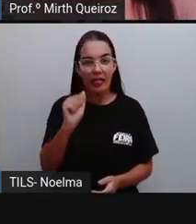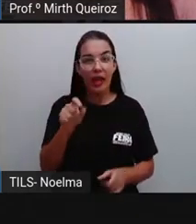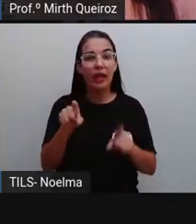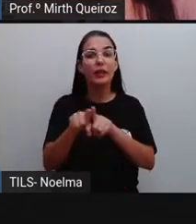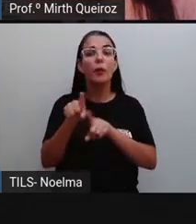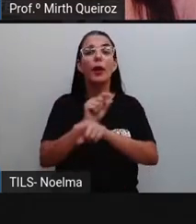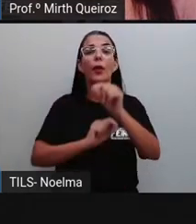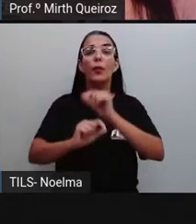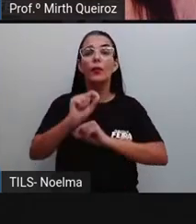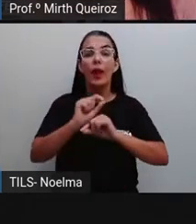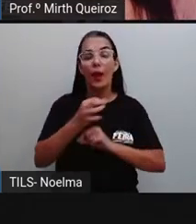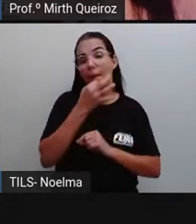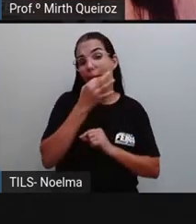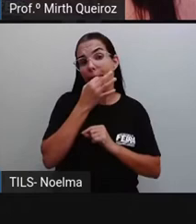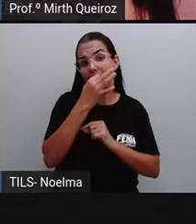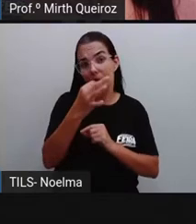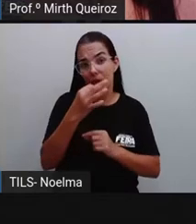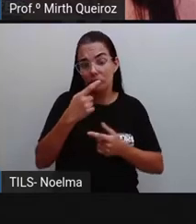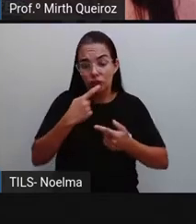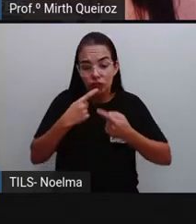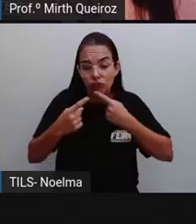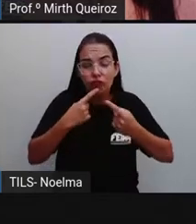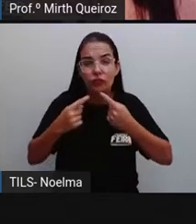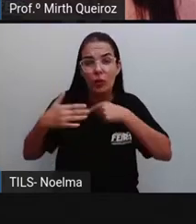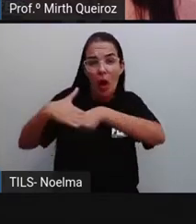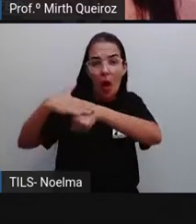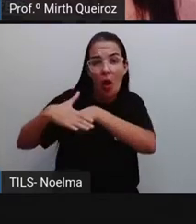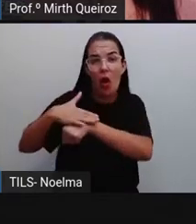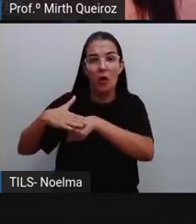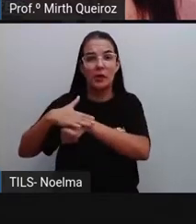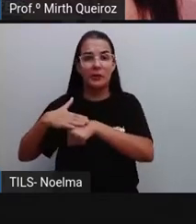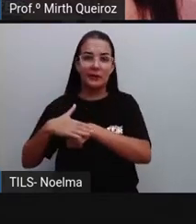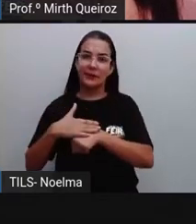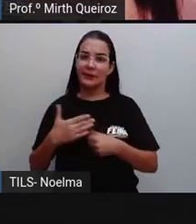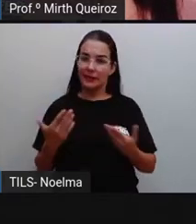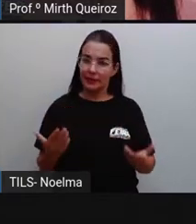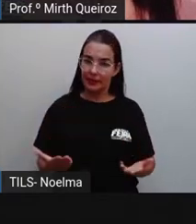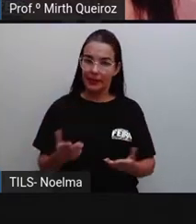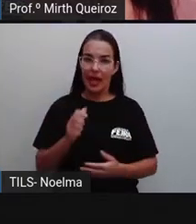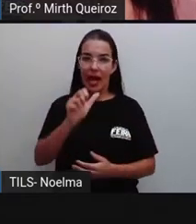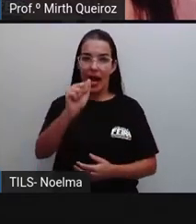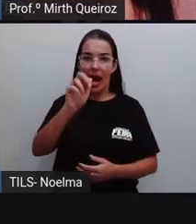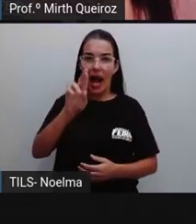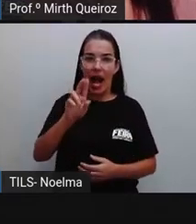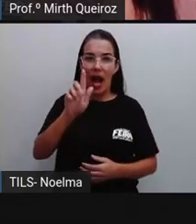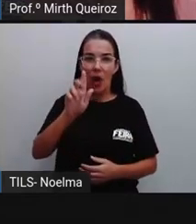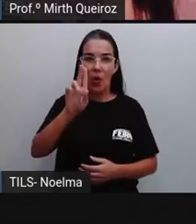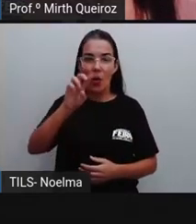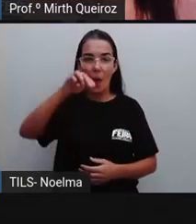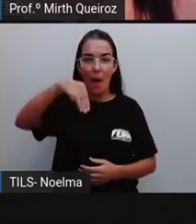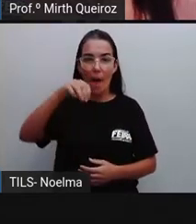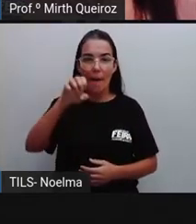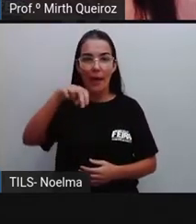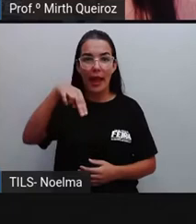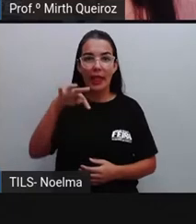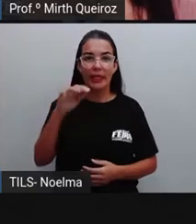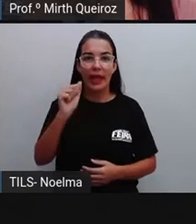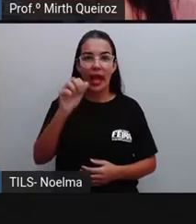a outra tipologia que está presente nesse tipo, né? Nesse gênero aí, carta argumentativa, é a tipologia